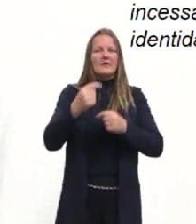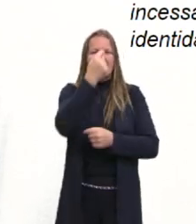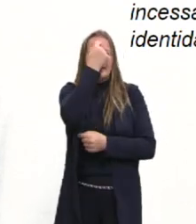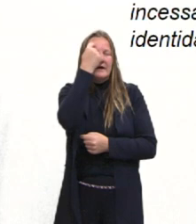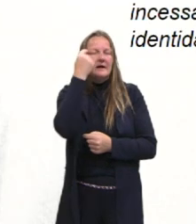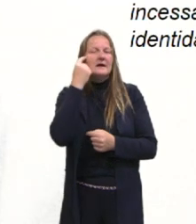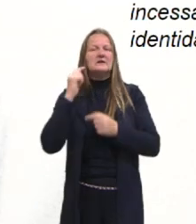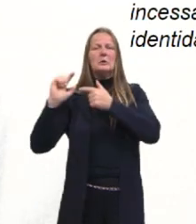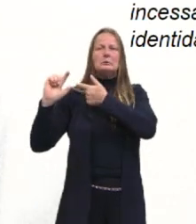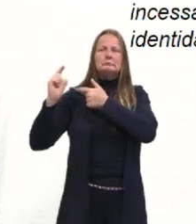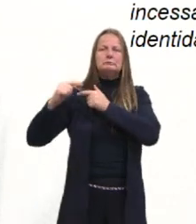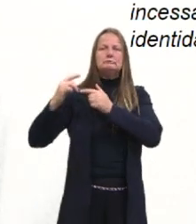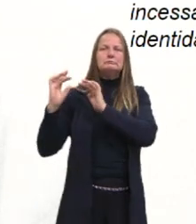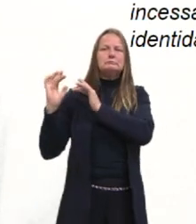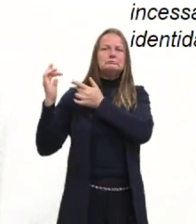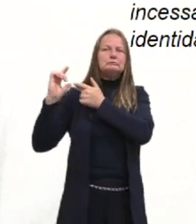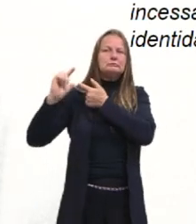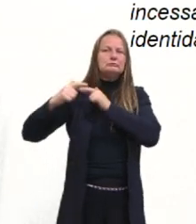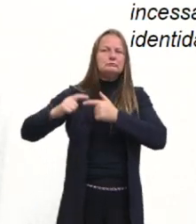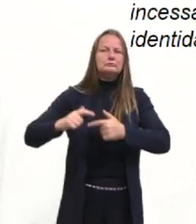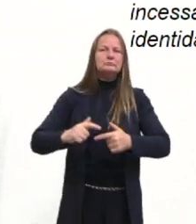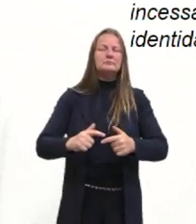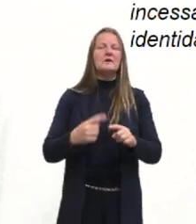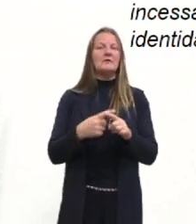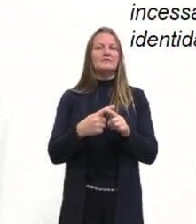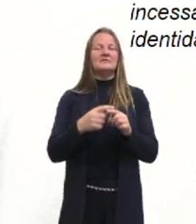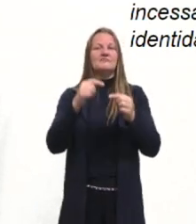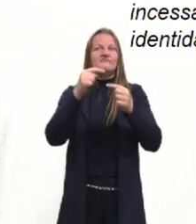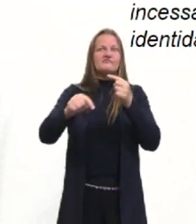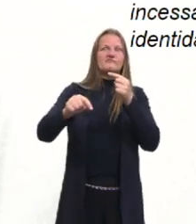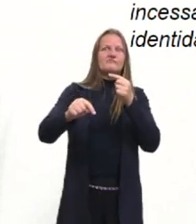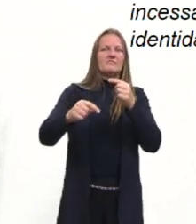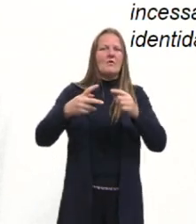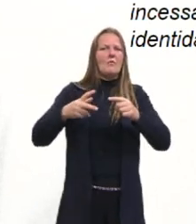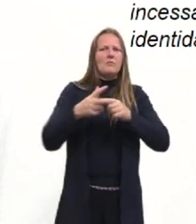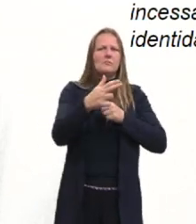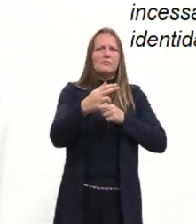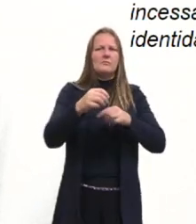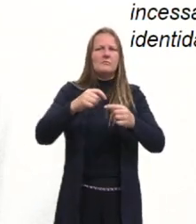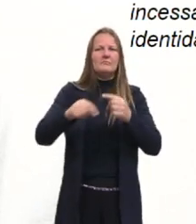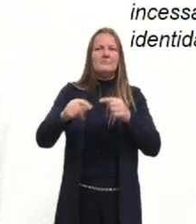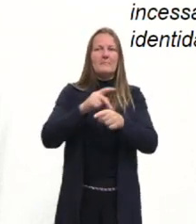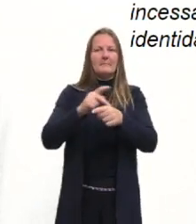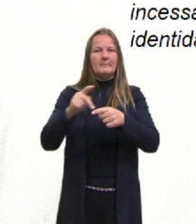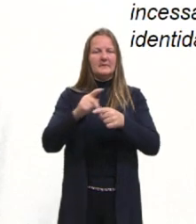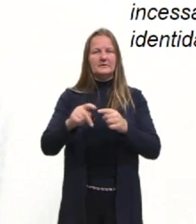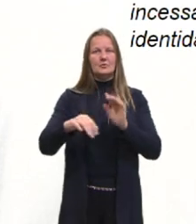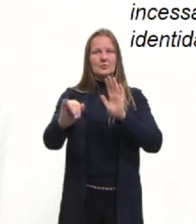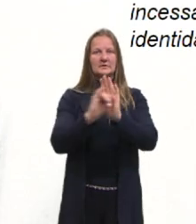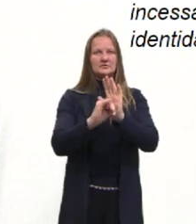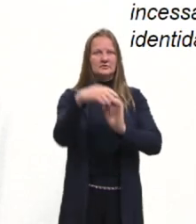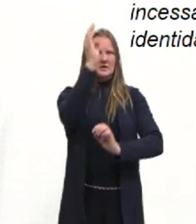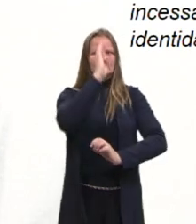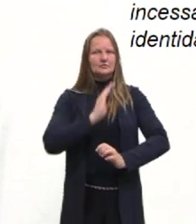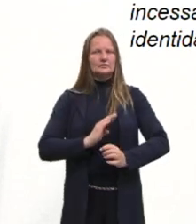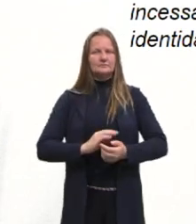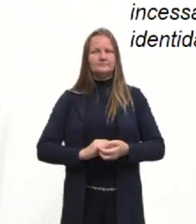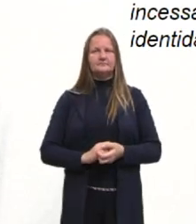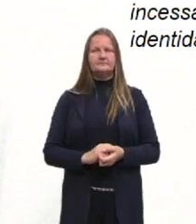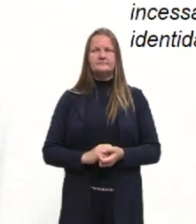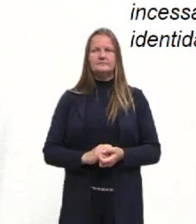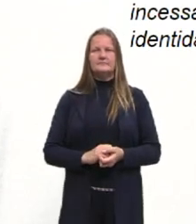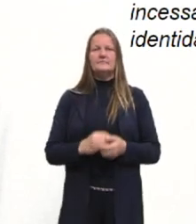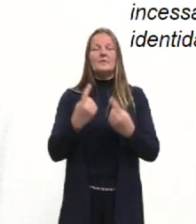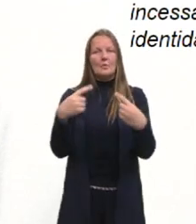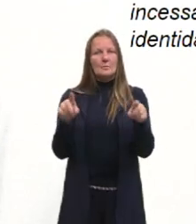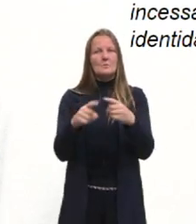tradicionalismo, além de uma incessante procura de valores que pudesse ressaltar a identidade brasileira. O Heitor Villa-Lobos,